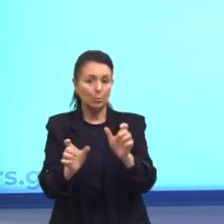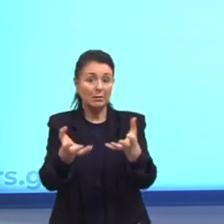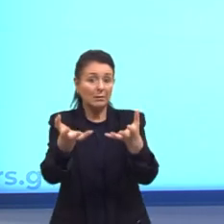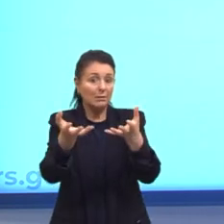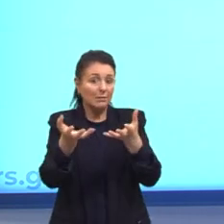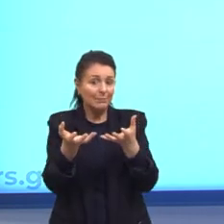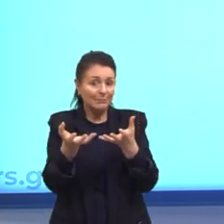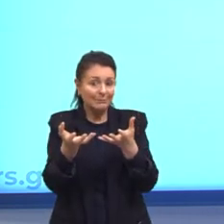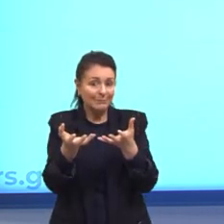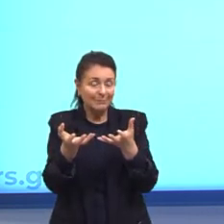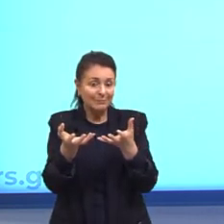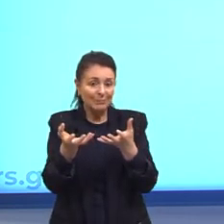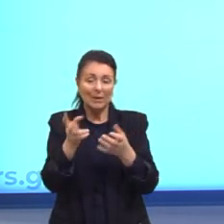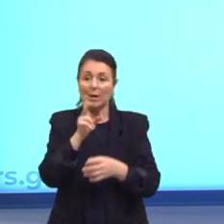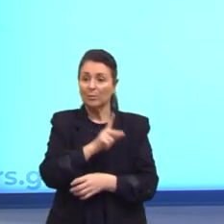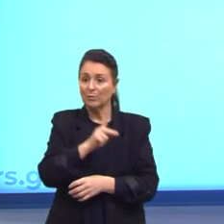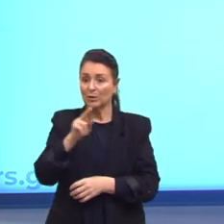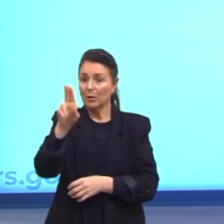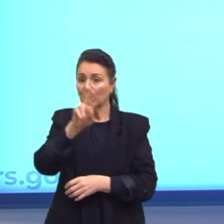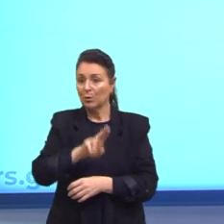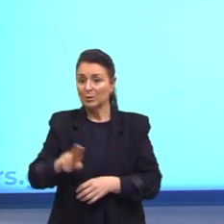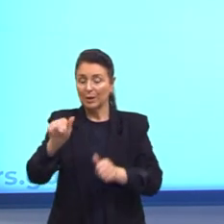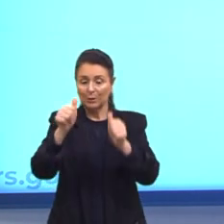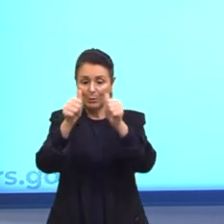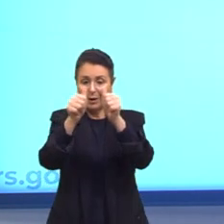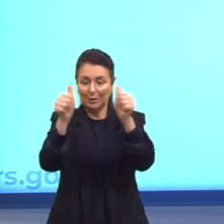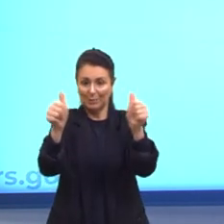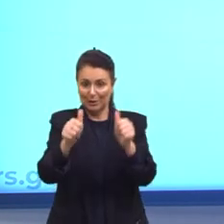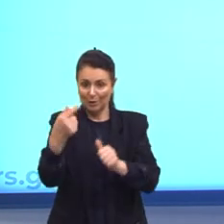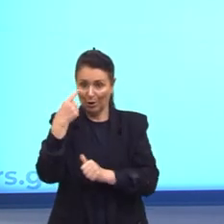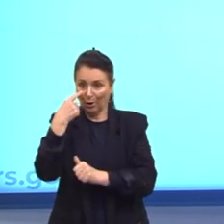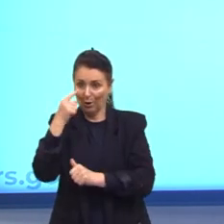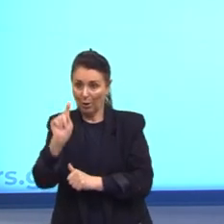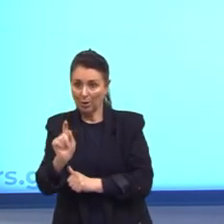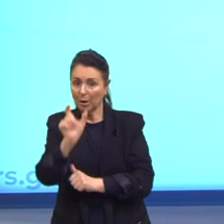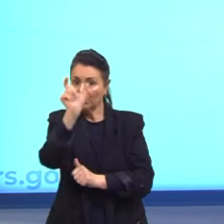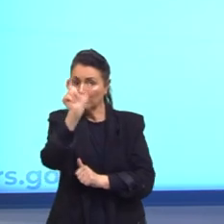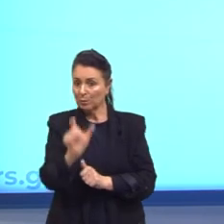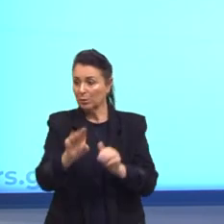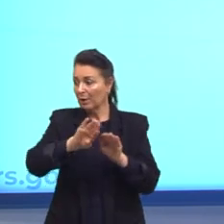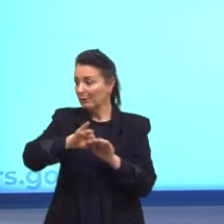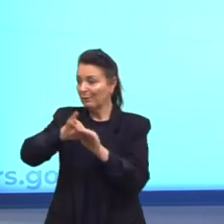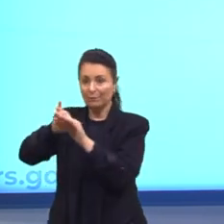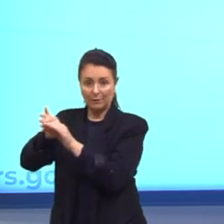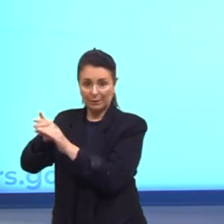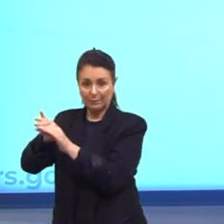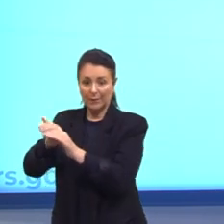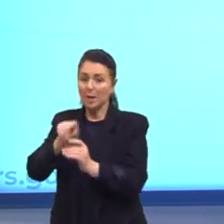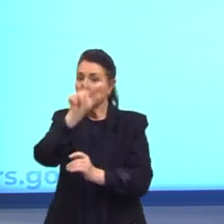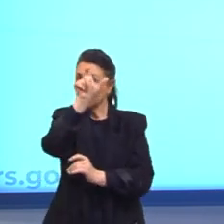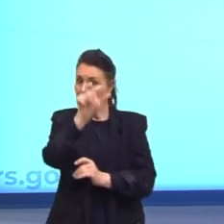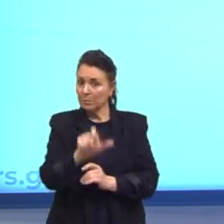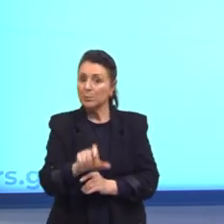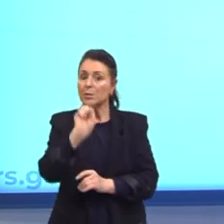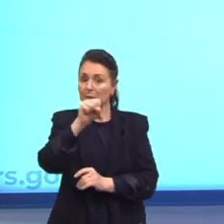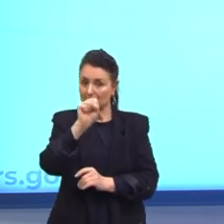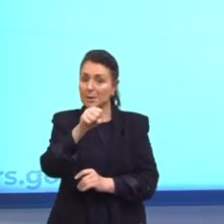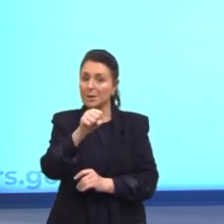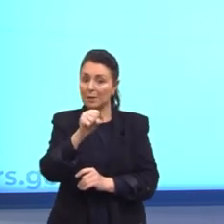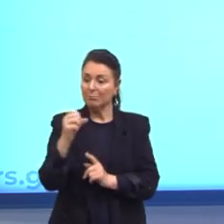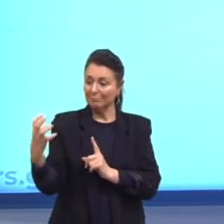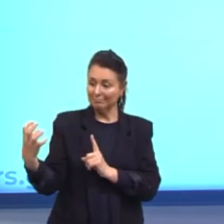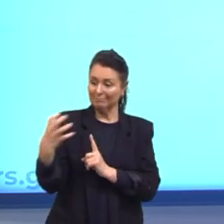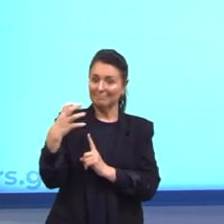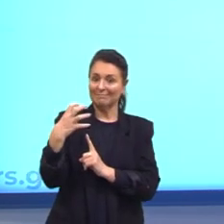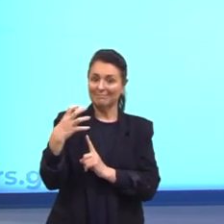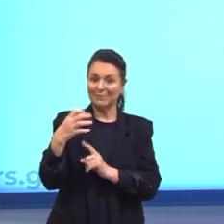alcançar. E eu até coloquei aqui essa imagem, A gente tem ali pessoas que não estão sendo consideradas, tá? E pessoas